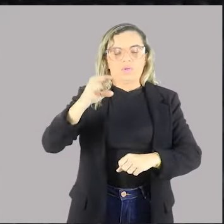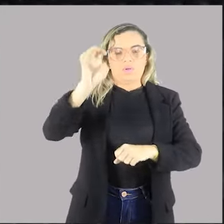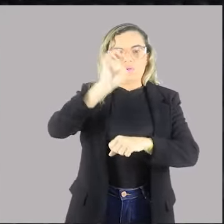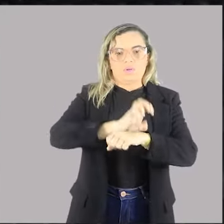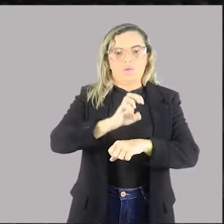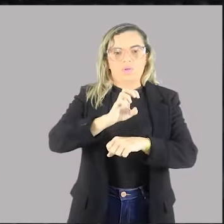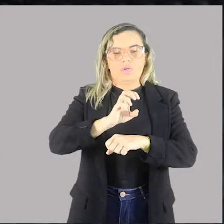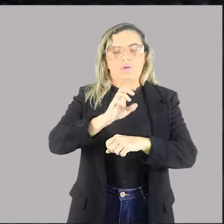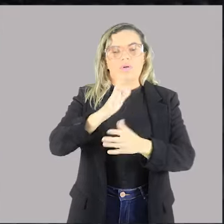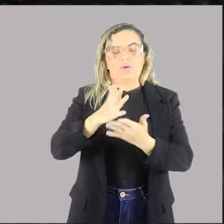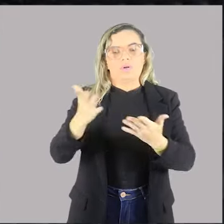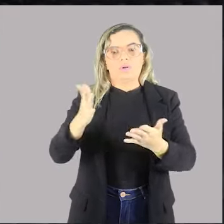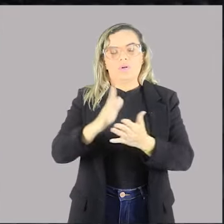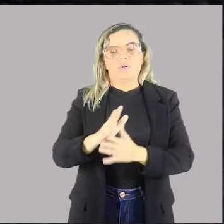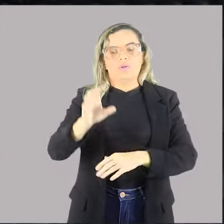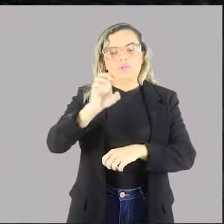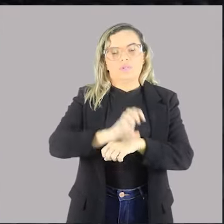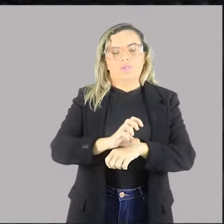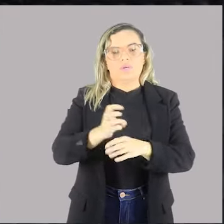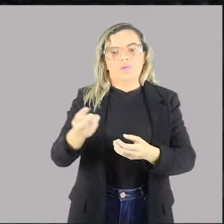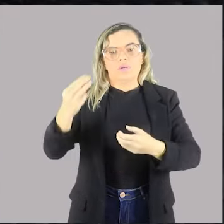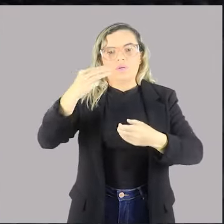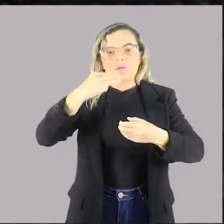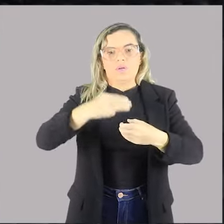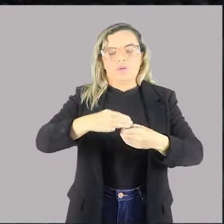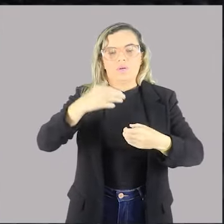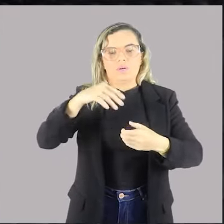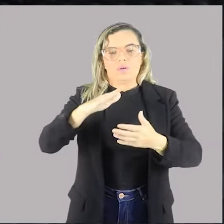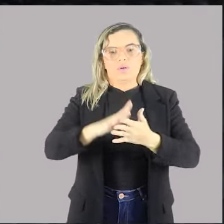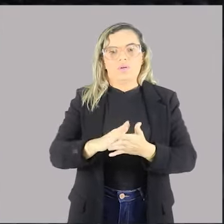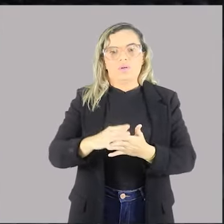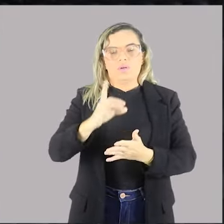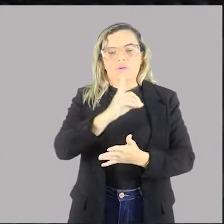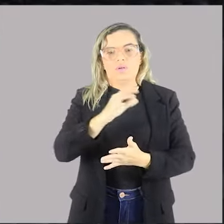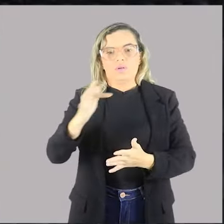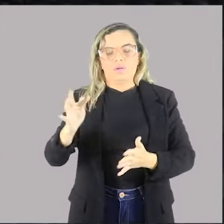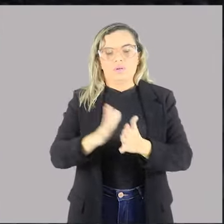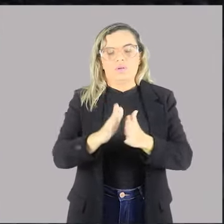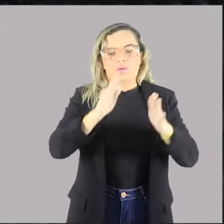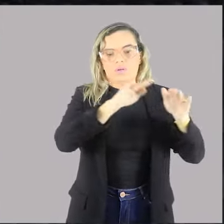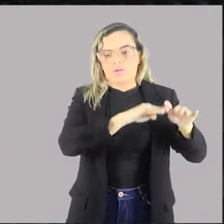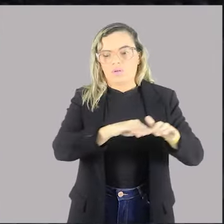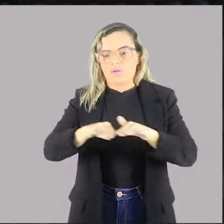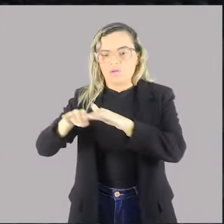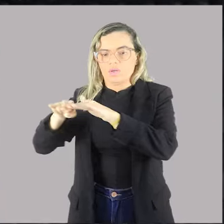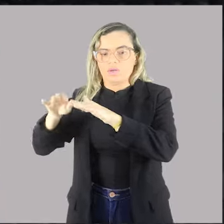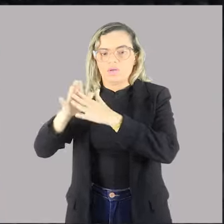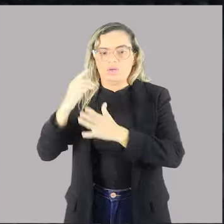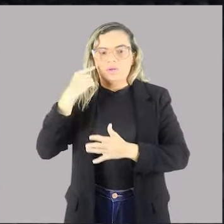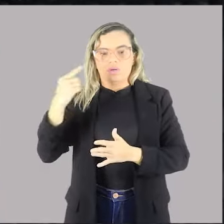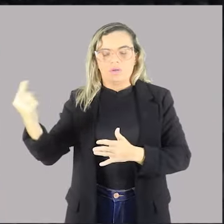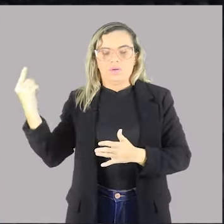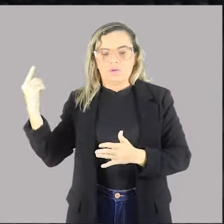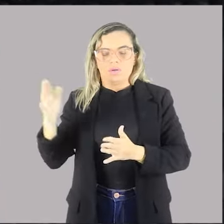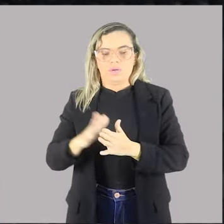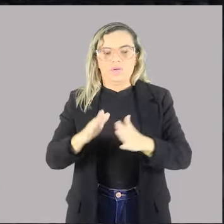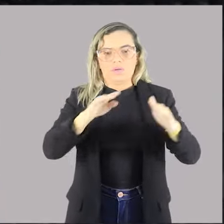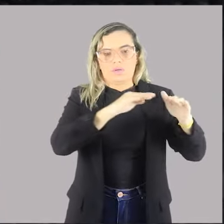Distrito Federal e Municípios. Todos eles estão horizontalmente dispostos, tudo bem? Ou seja, é por isso que simetricamente,